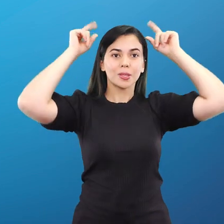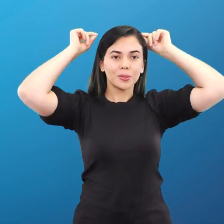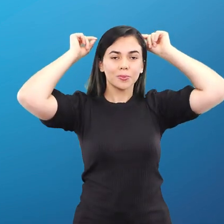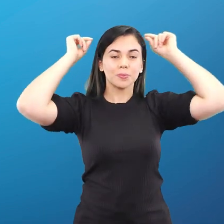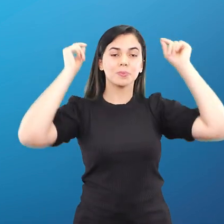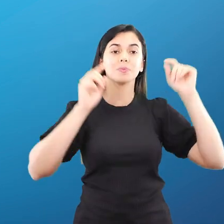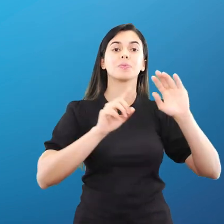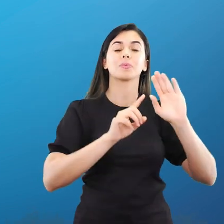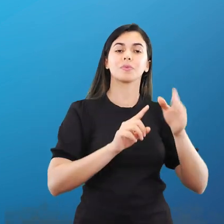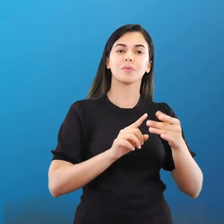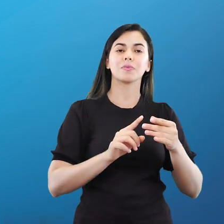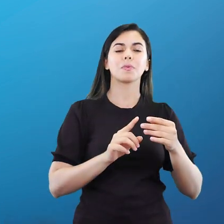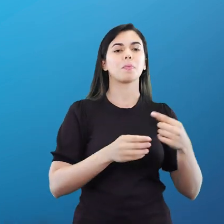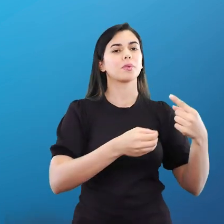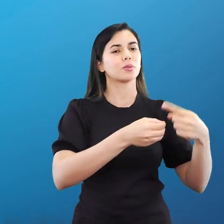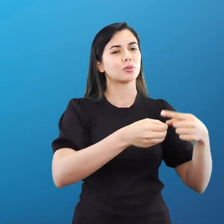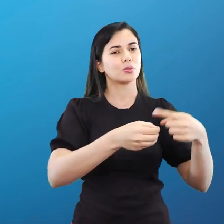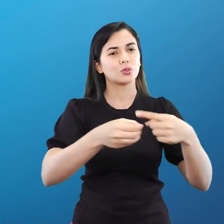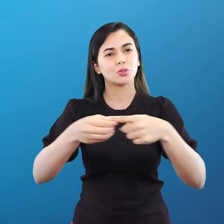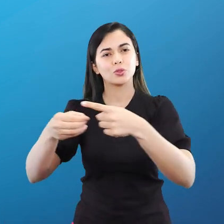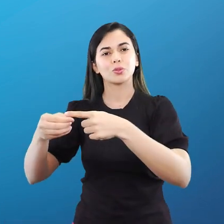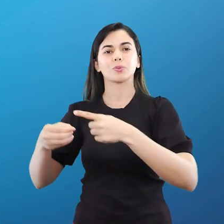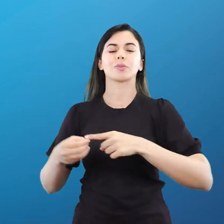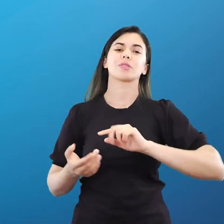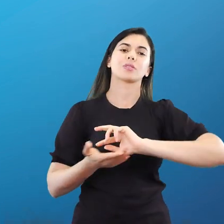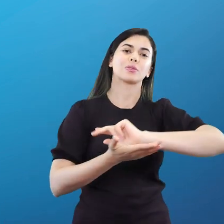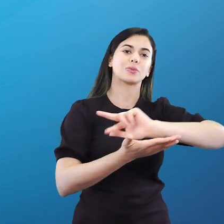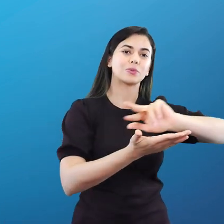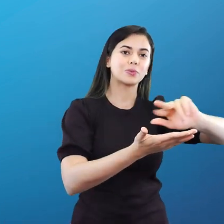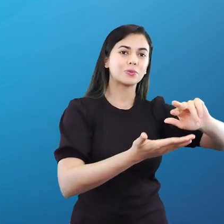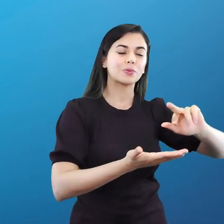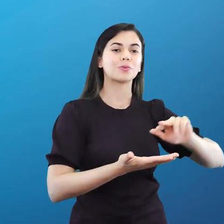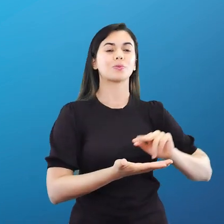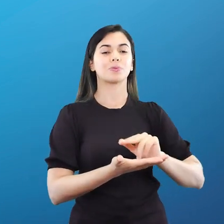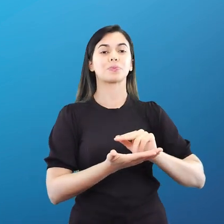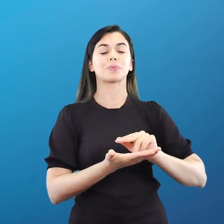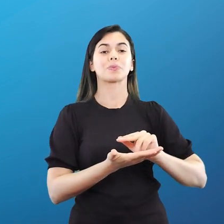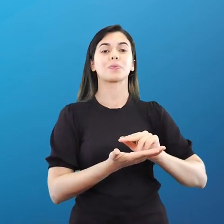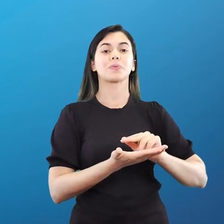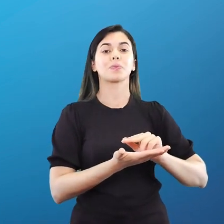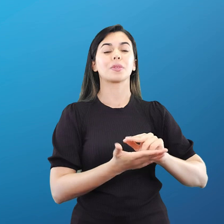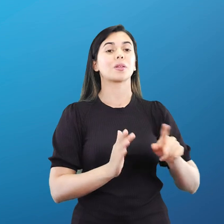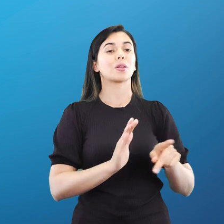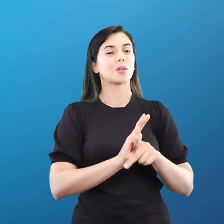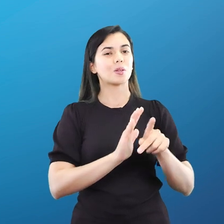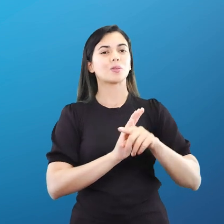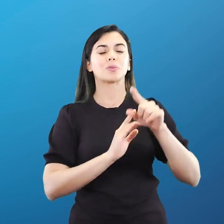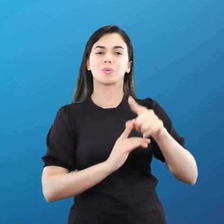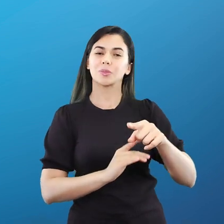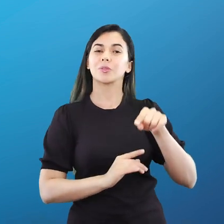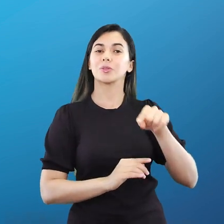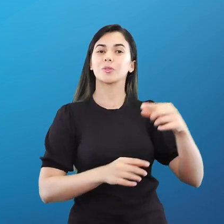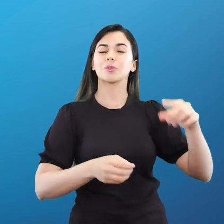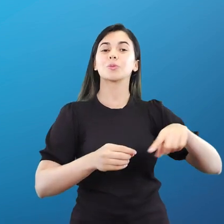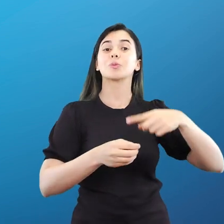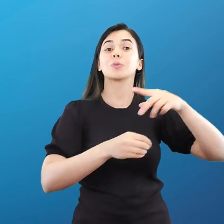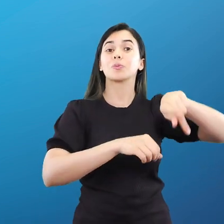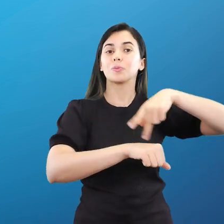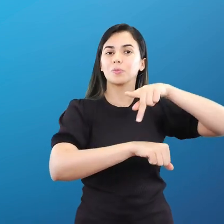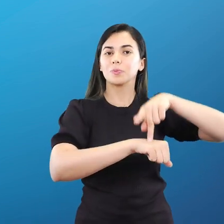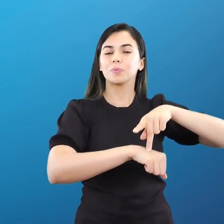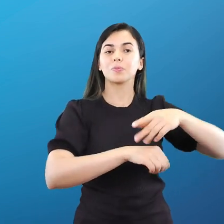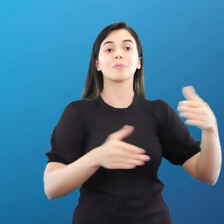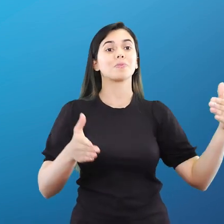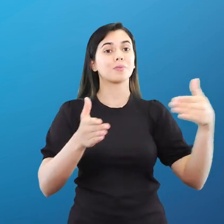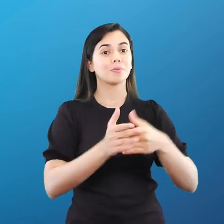na Grécia, ela passa por várias cidades do país que vai sediar os Jogos até chegar na cidade que será